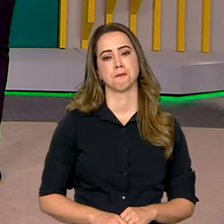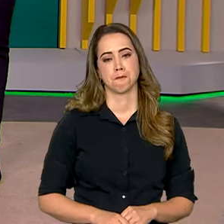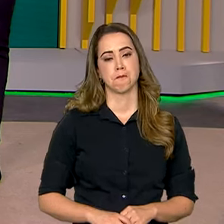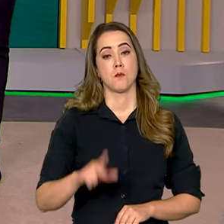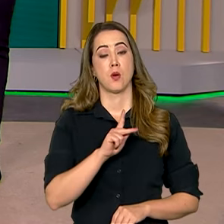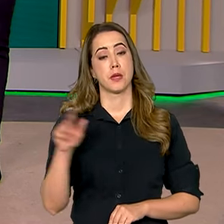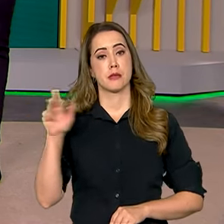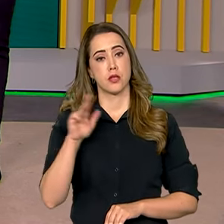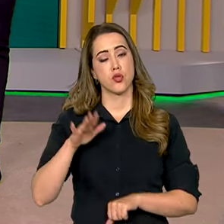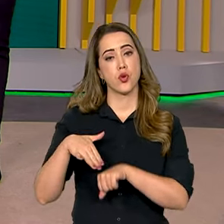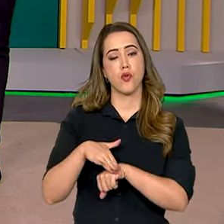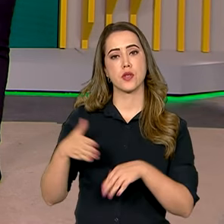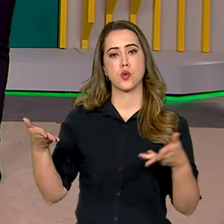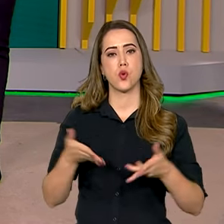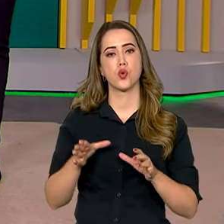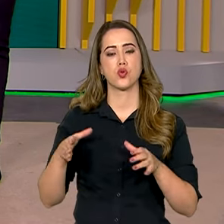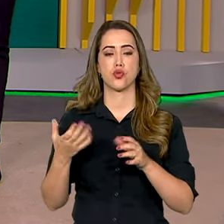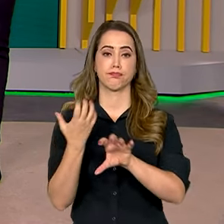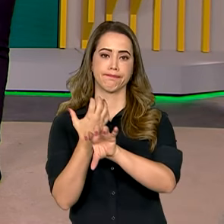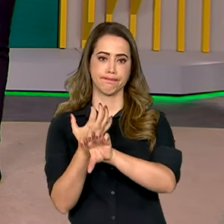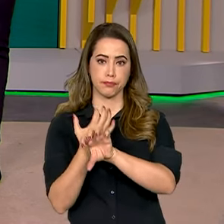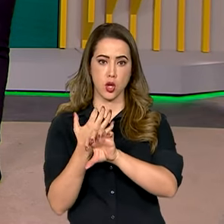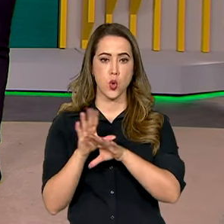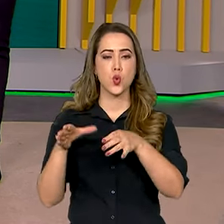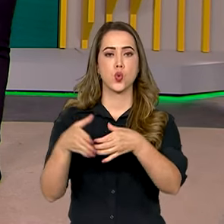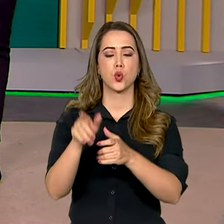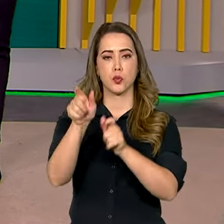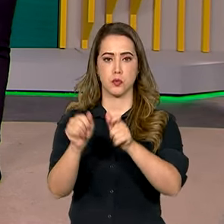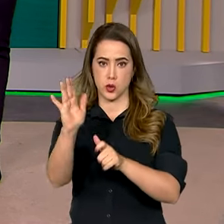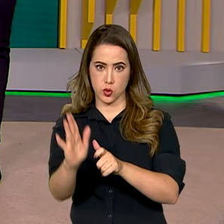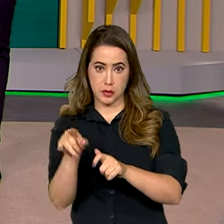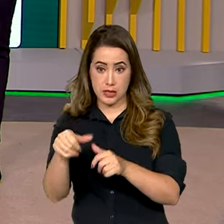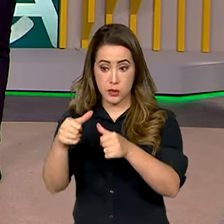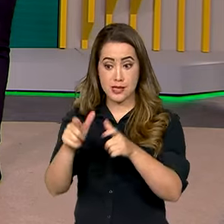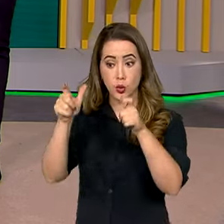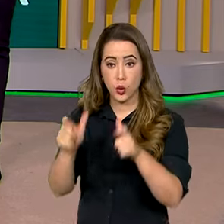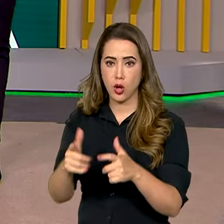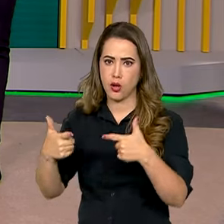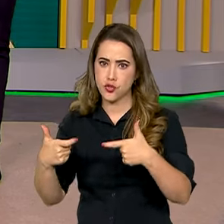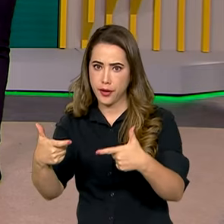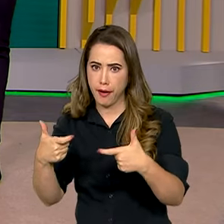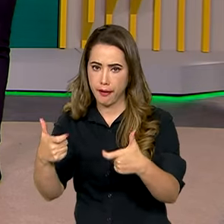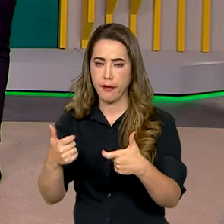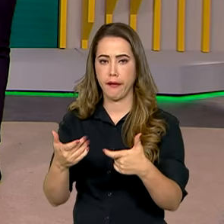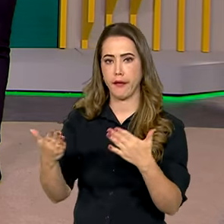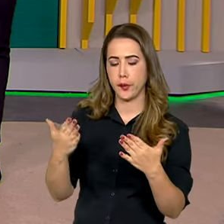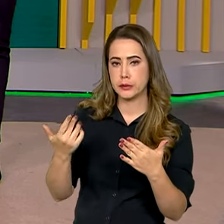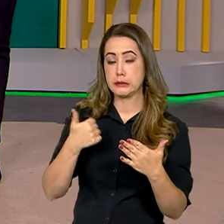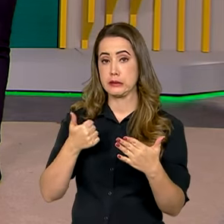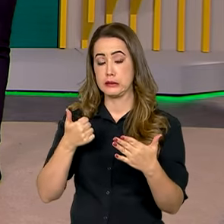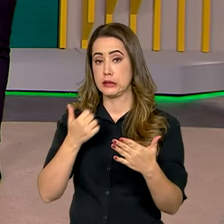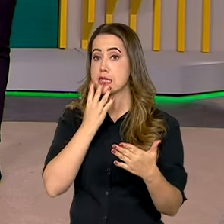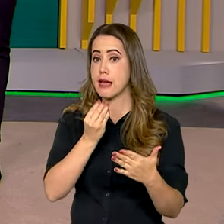O presidente Lula conversou hoje por videoconferência com brasileiros que estão na área de conflito entre Israel e o Hamas